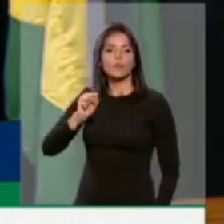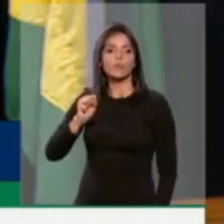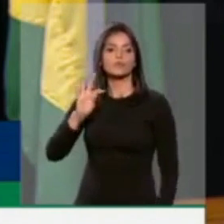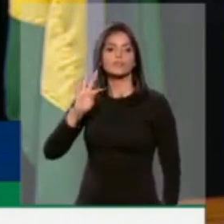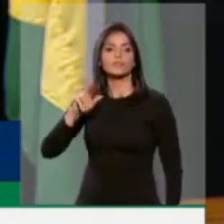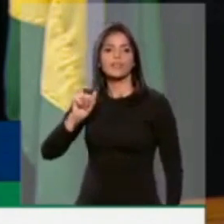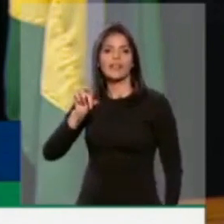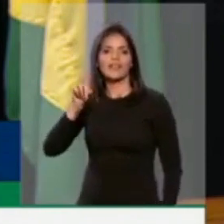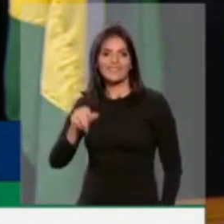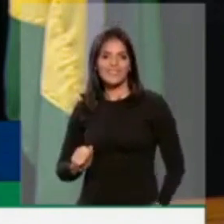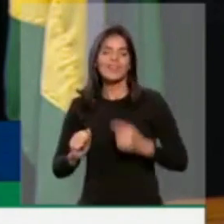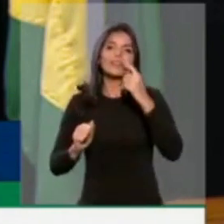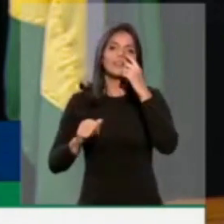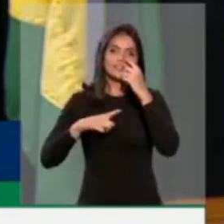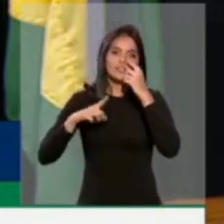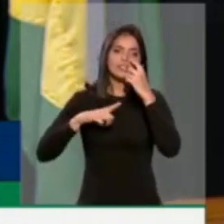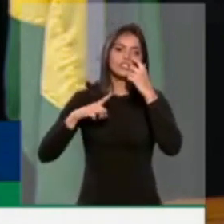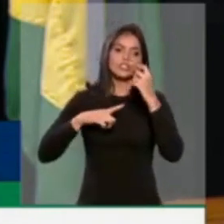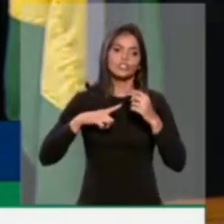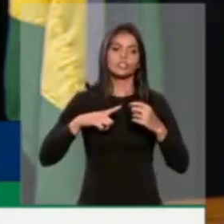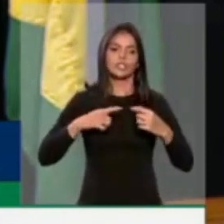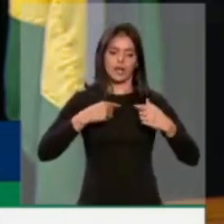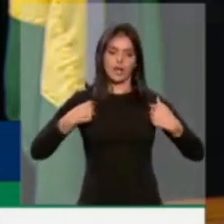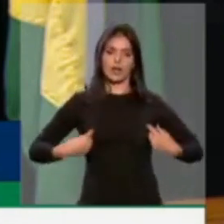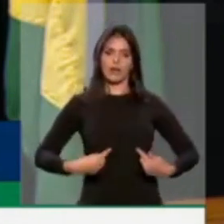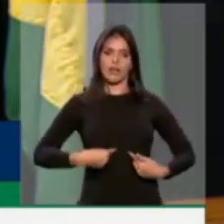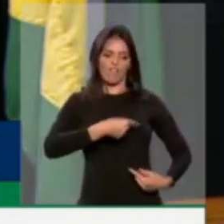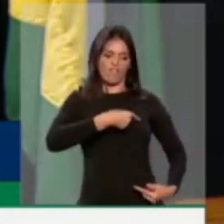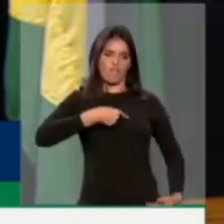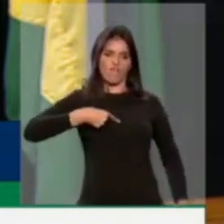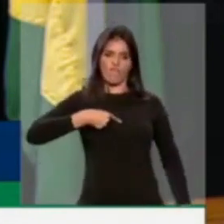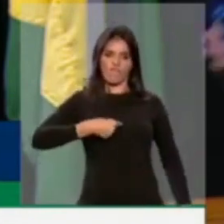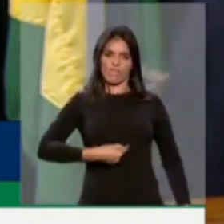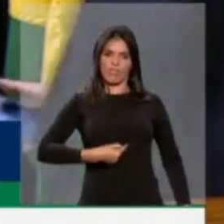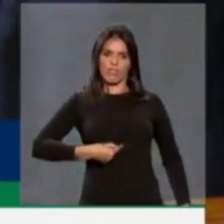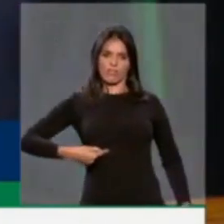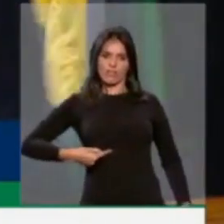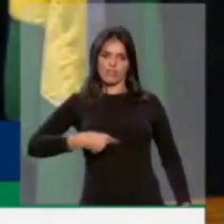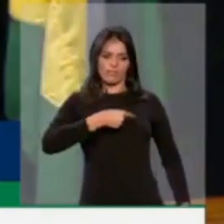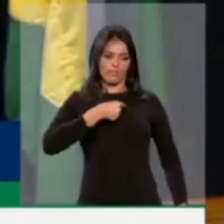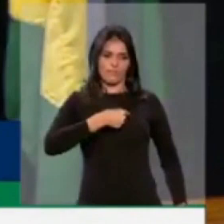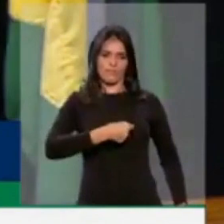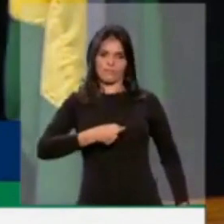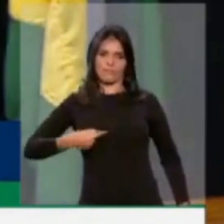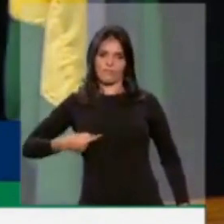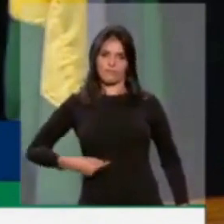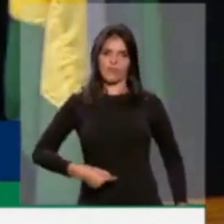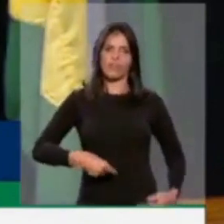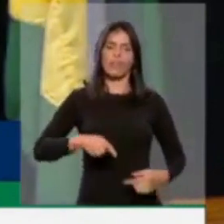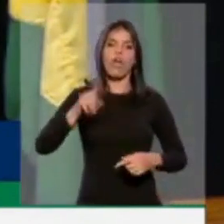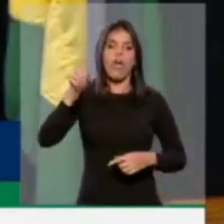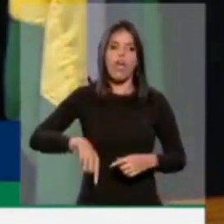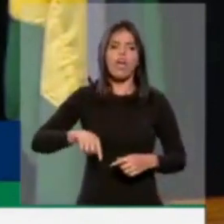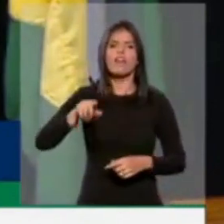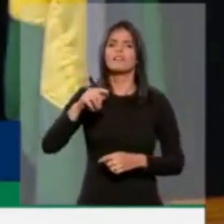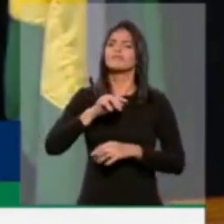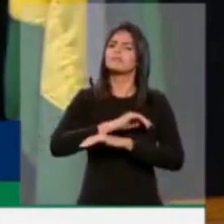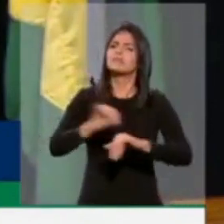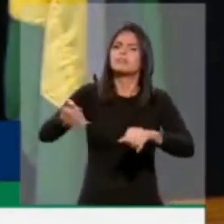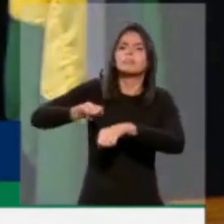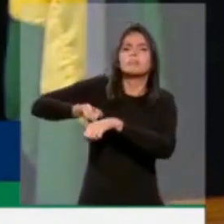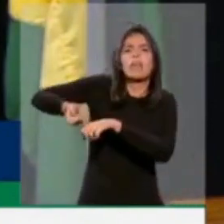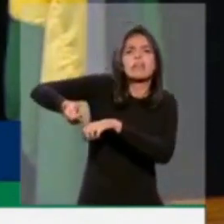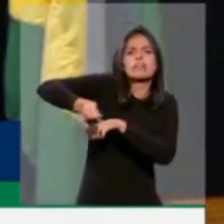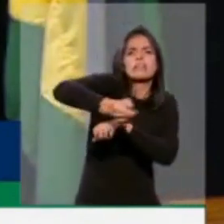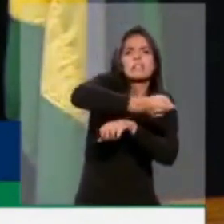e teve sua asca entalhada no seu corpo com canivete. Isso precisa parar. Essa foi a maior fake news da campanha eleitoral